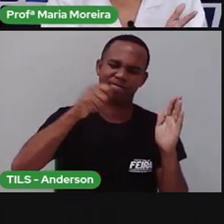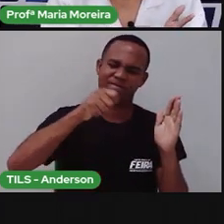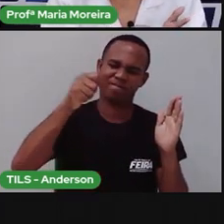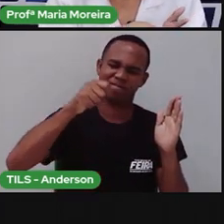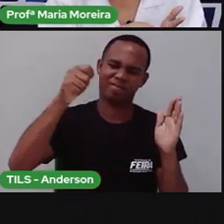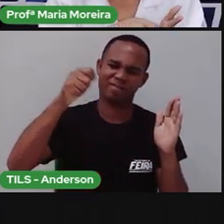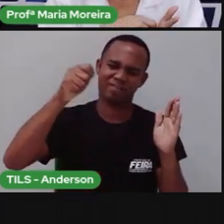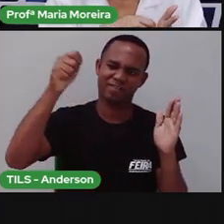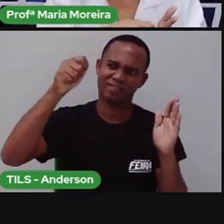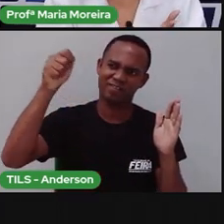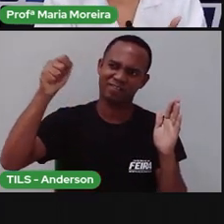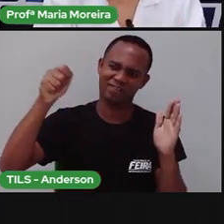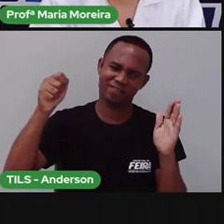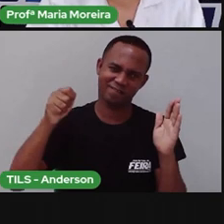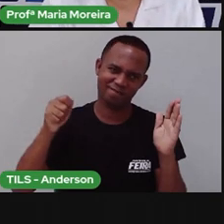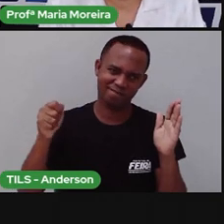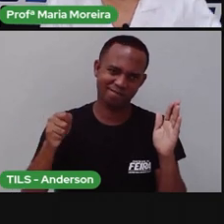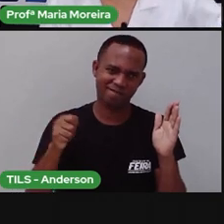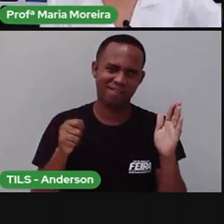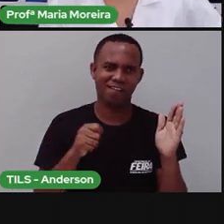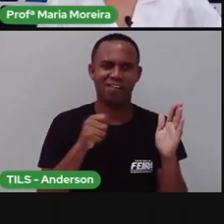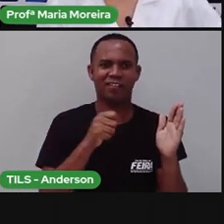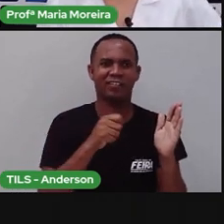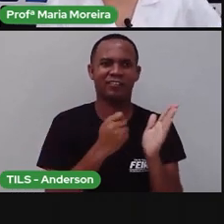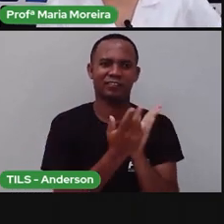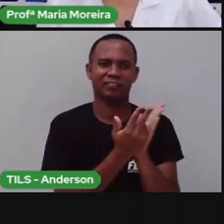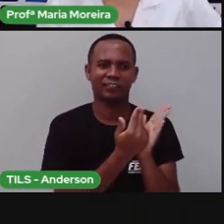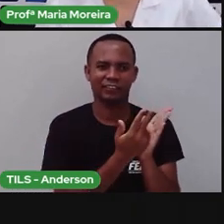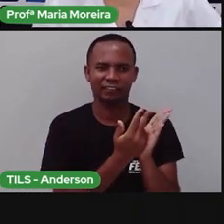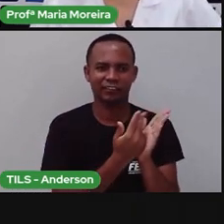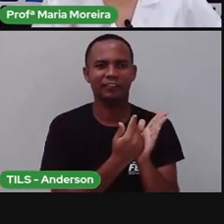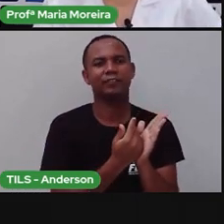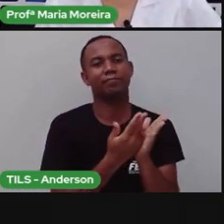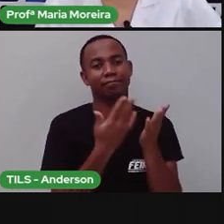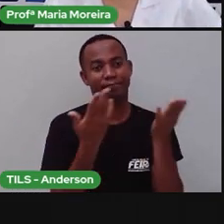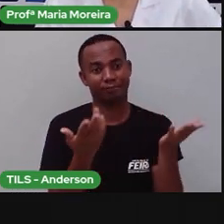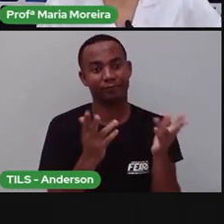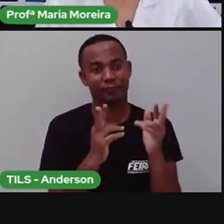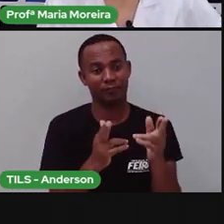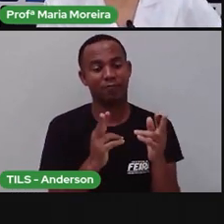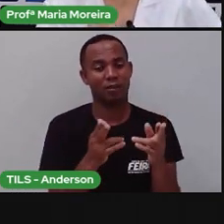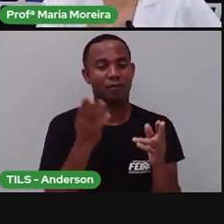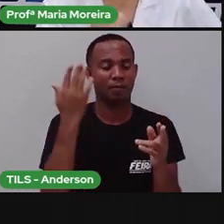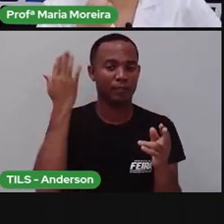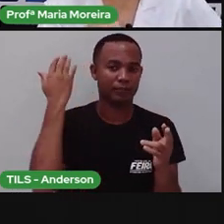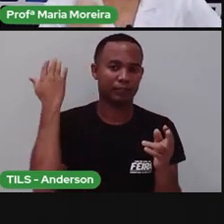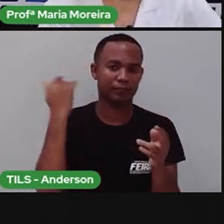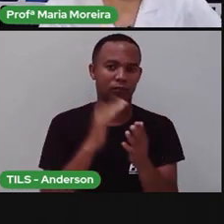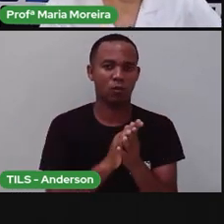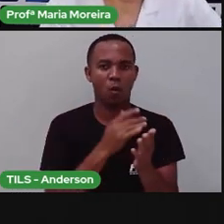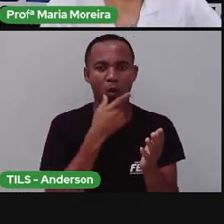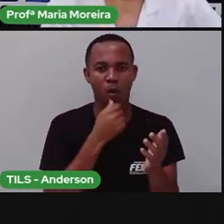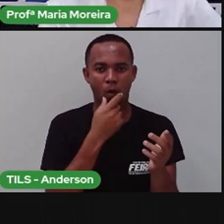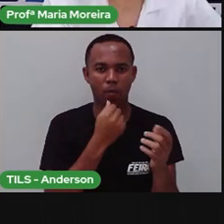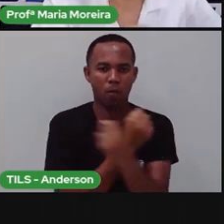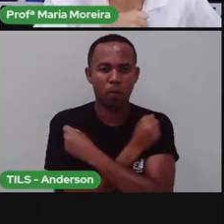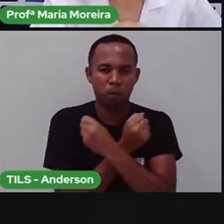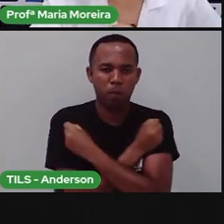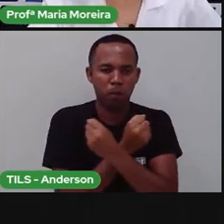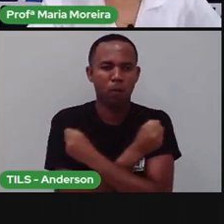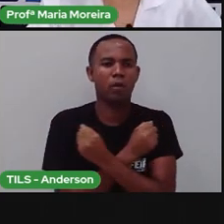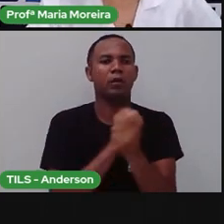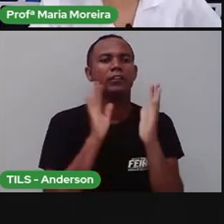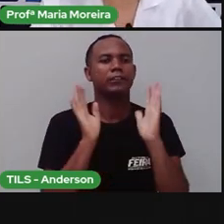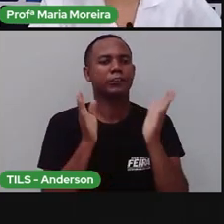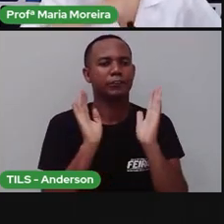deu aquela riscadinha na parede ou no chão, para marcar alguma coisa? Então, pronto. Esses homens das cavernas, eles já